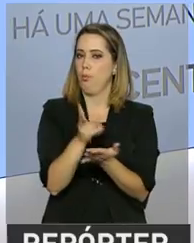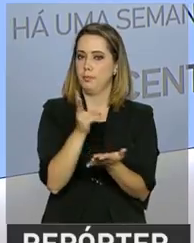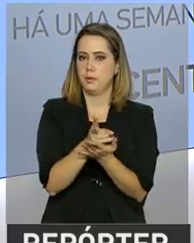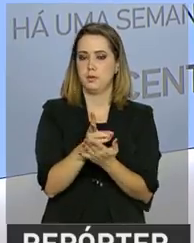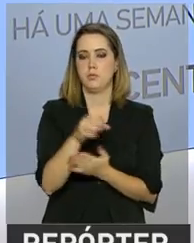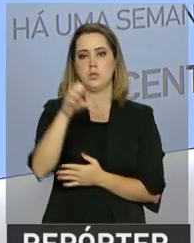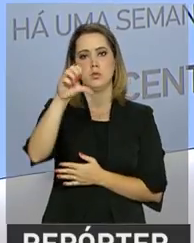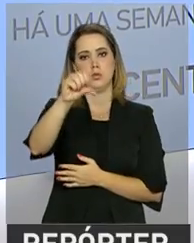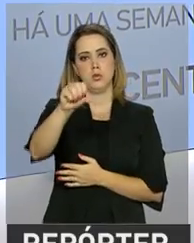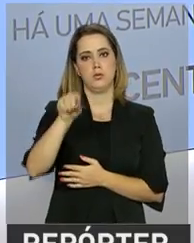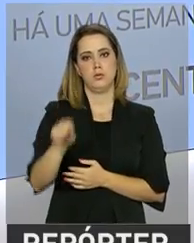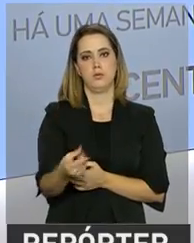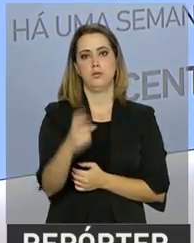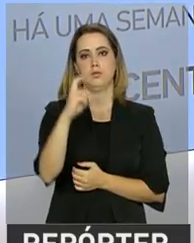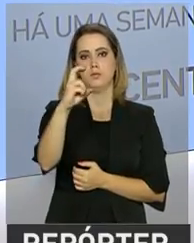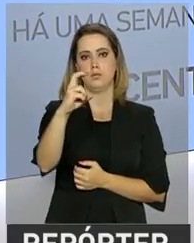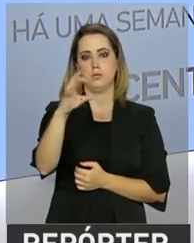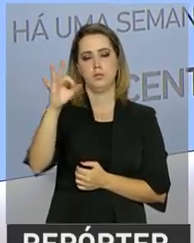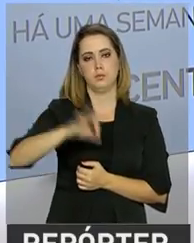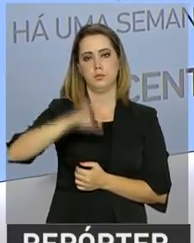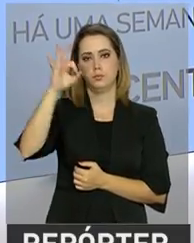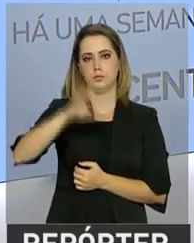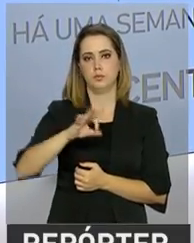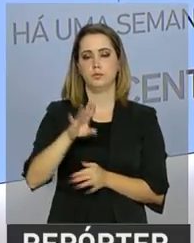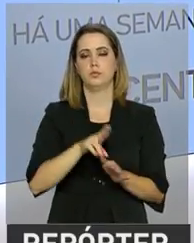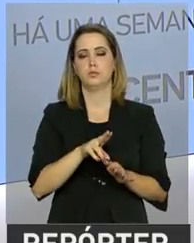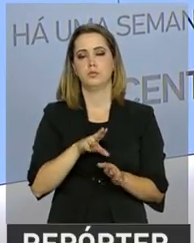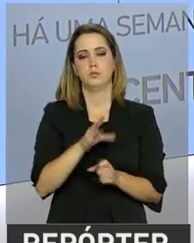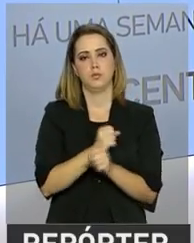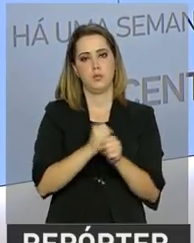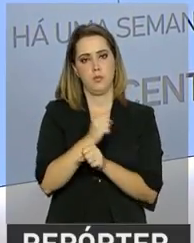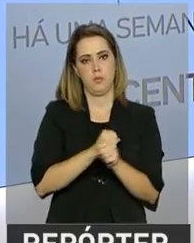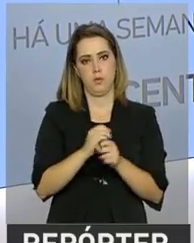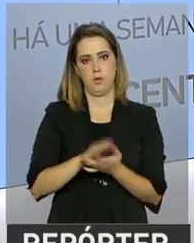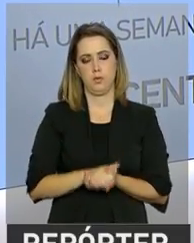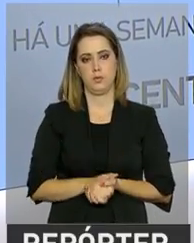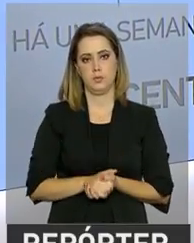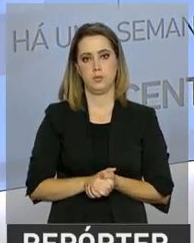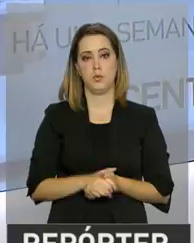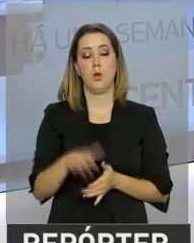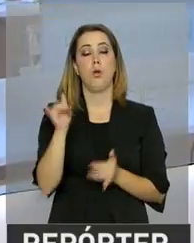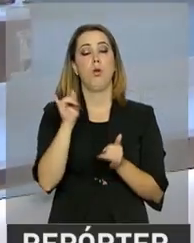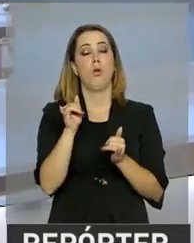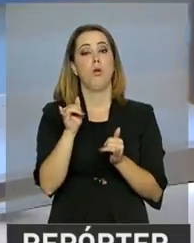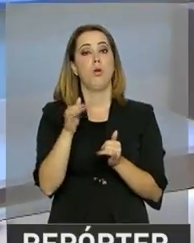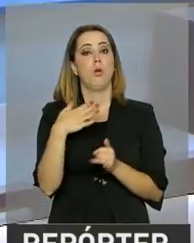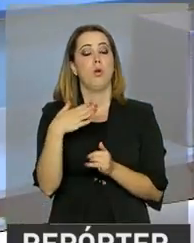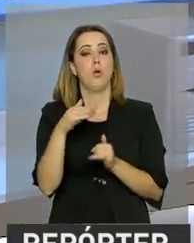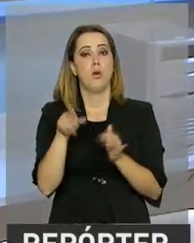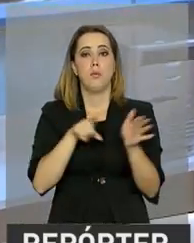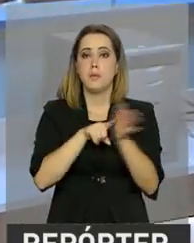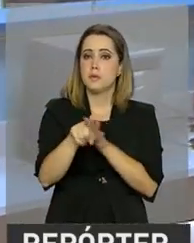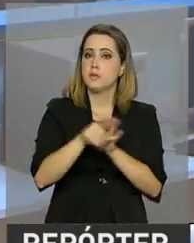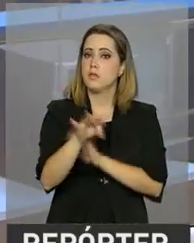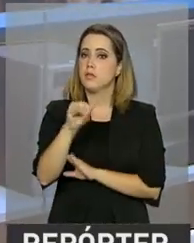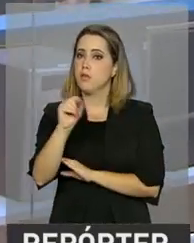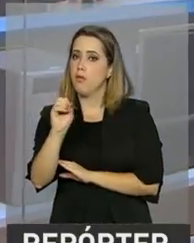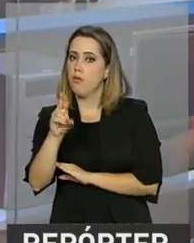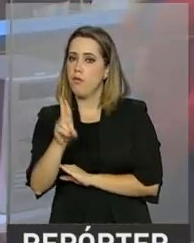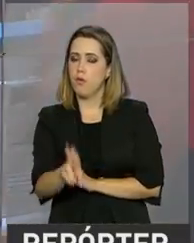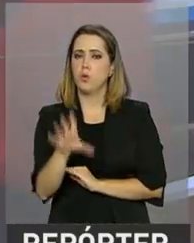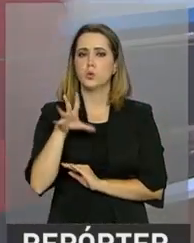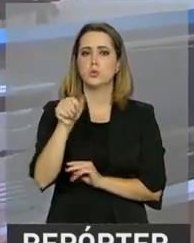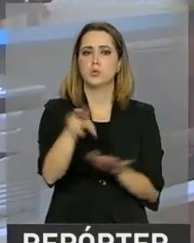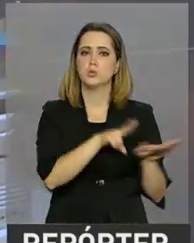semana passada, em 9,5% ao ano. O Boletim Fox é uma pesquisa feita toda semana pelo Banco Central,